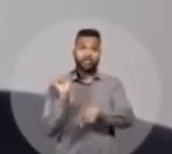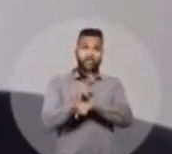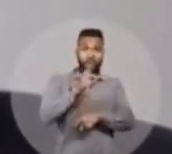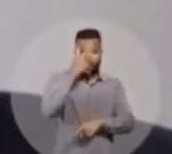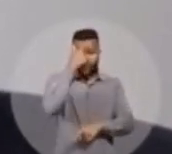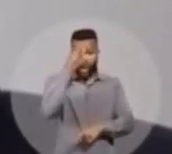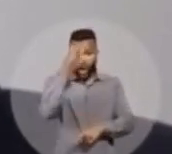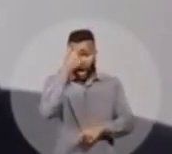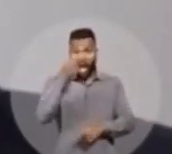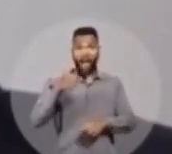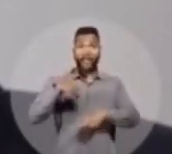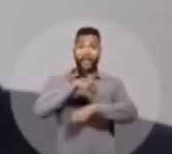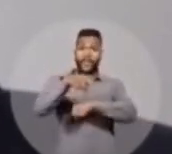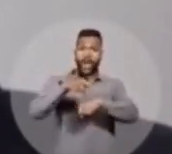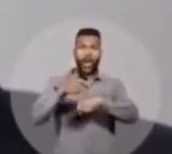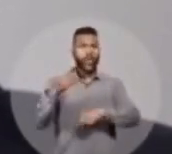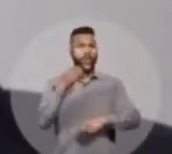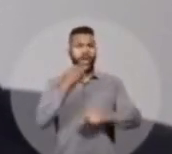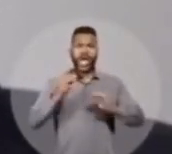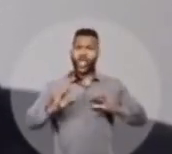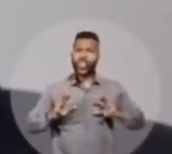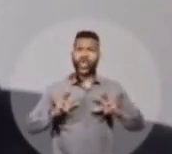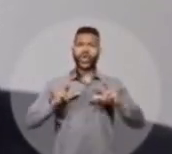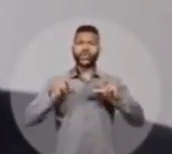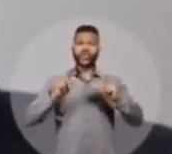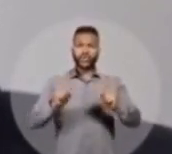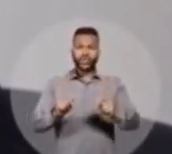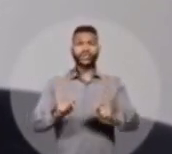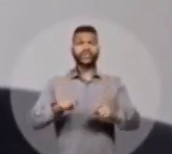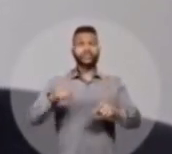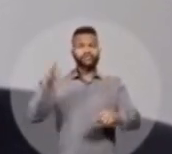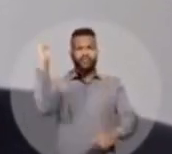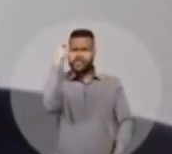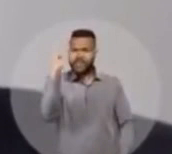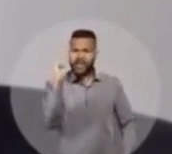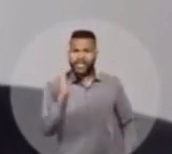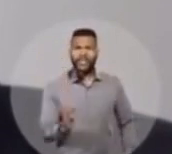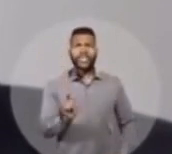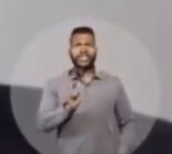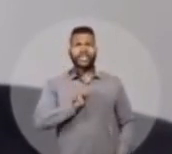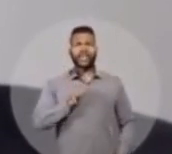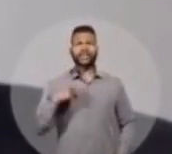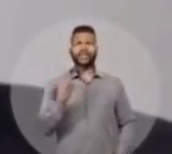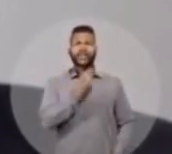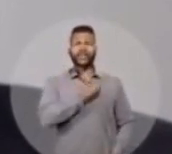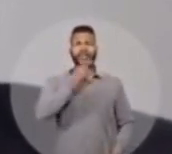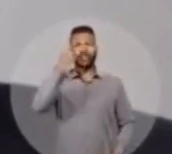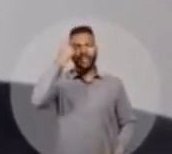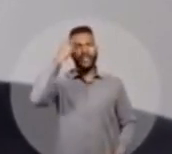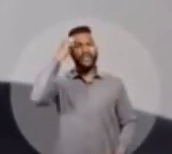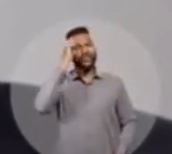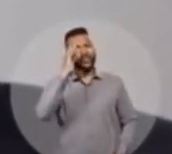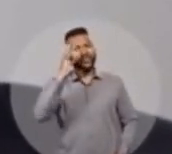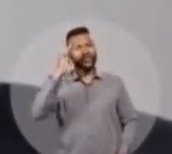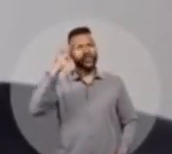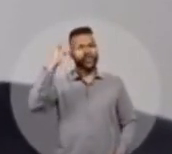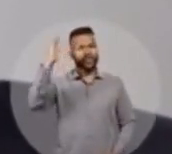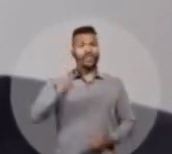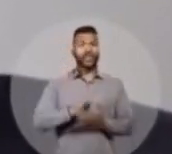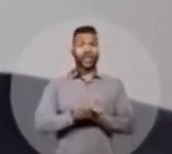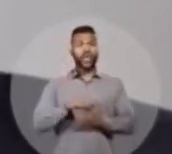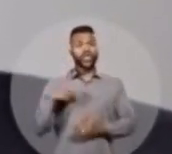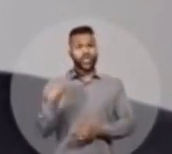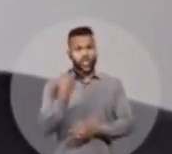universidade. Um país com oportunidades para todos. Este Brasil existe na nossa memória e nos nossos sonhos.